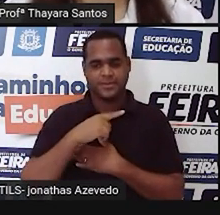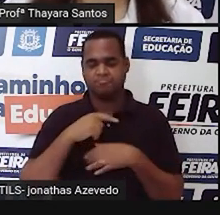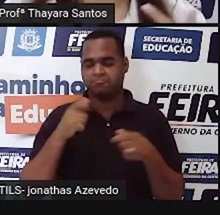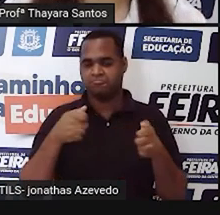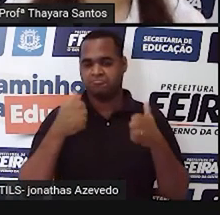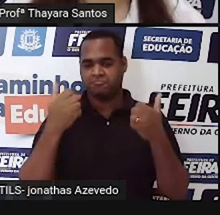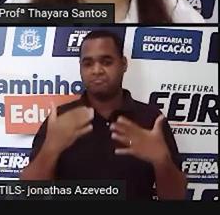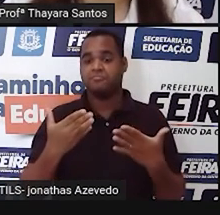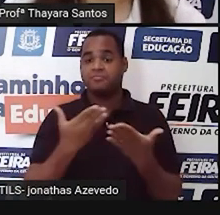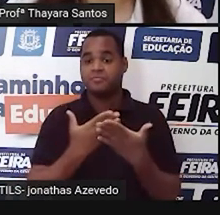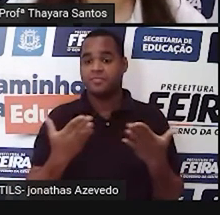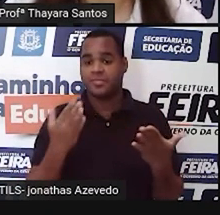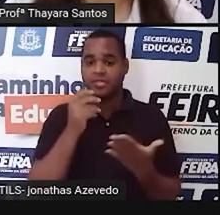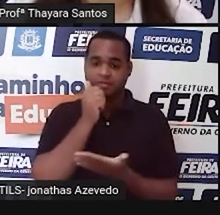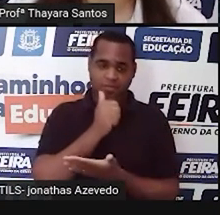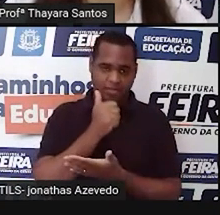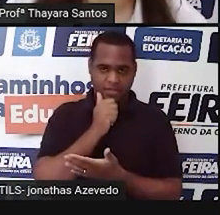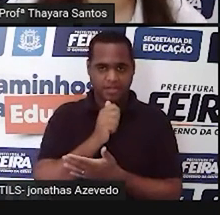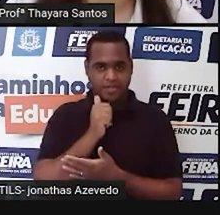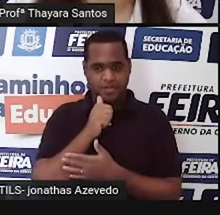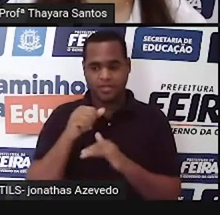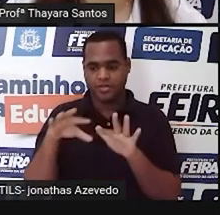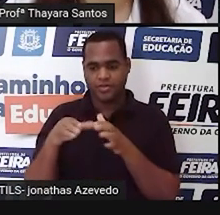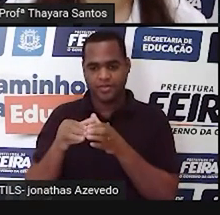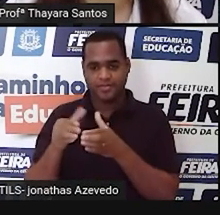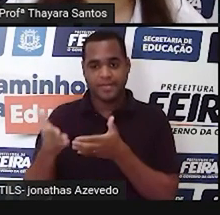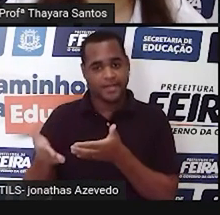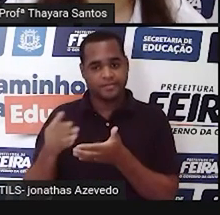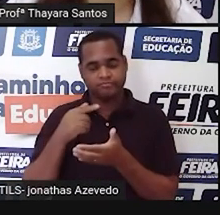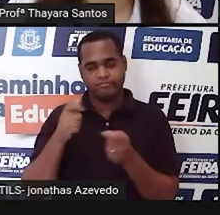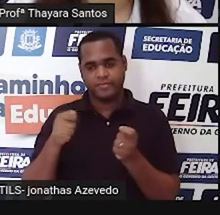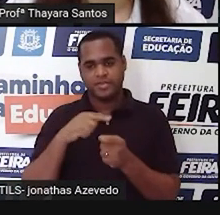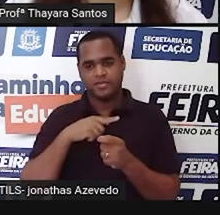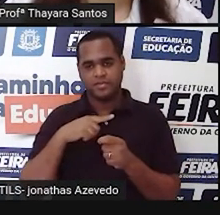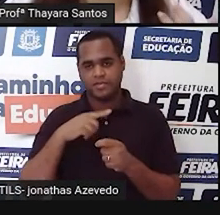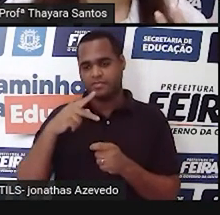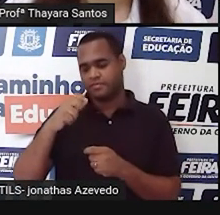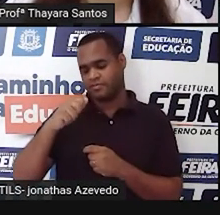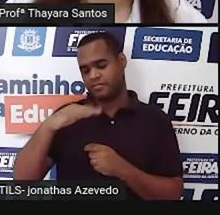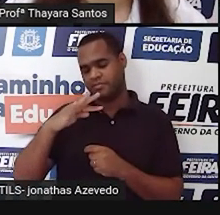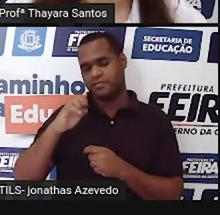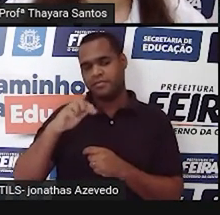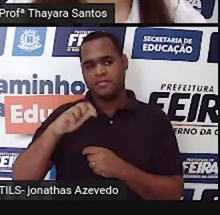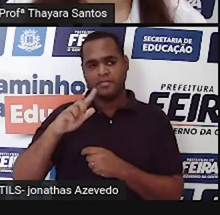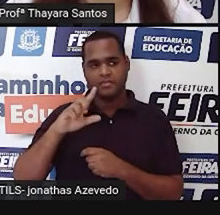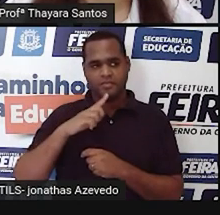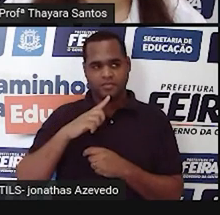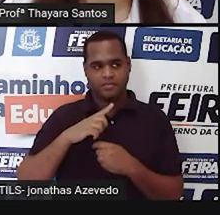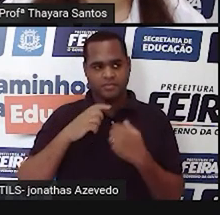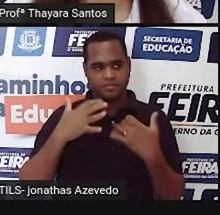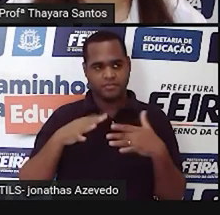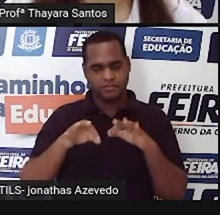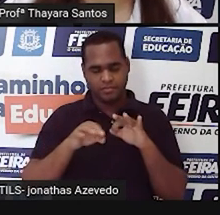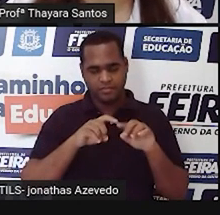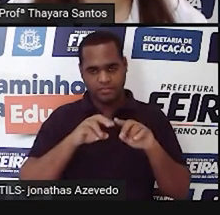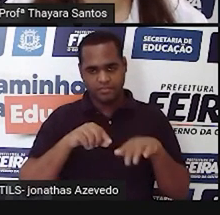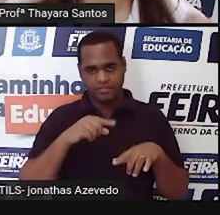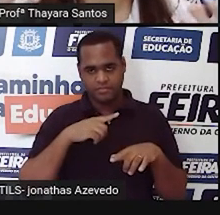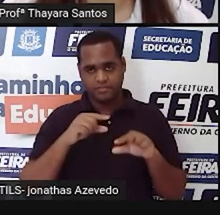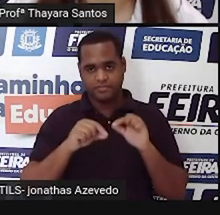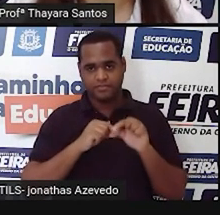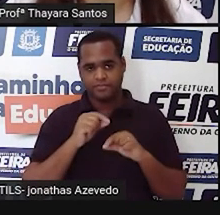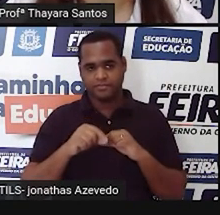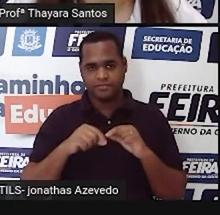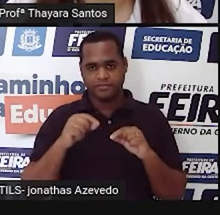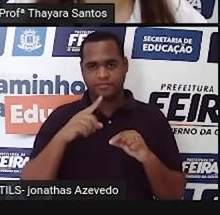eles estão as meninas são mulheres é um grupo de mulheres que está lá no Pantanal fazem eles mantêm os